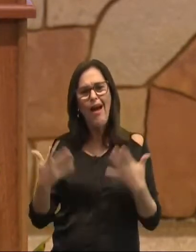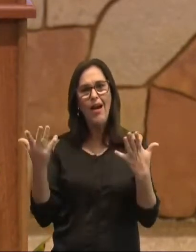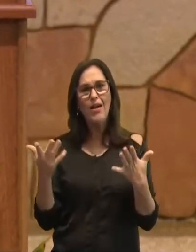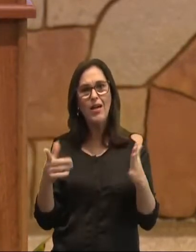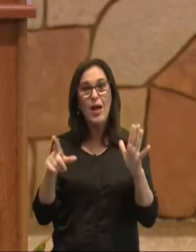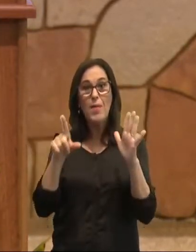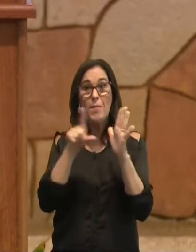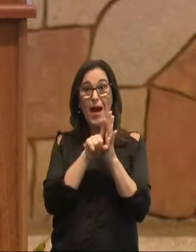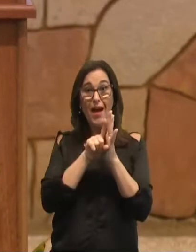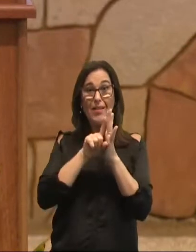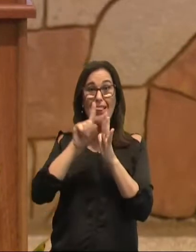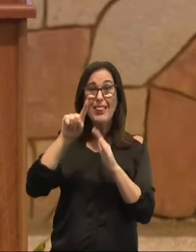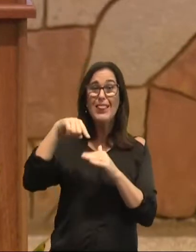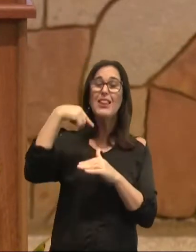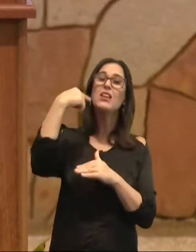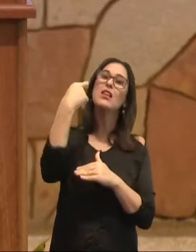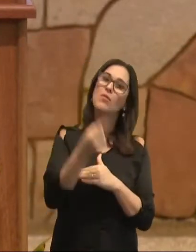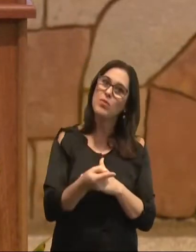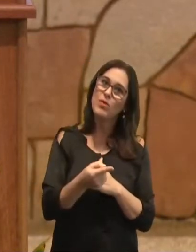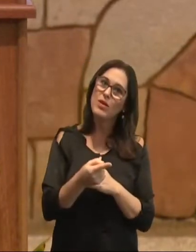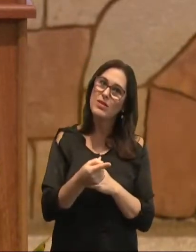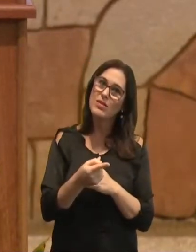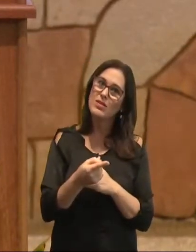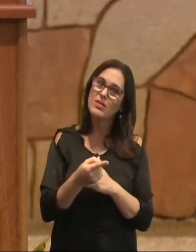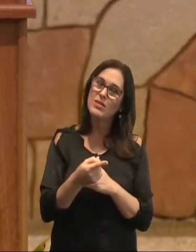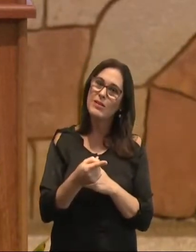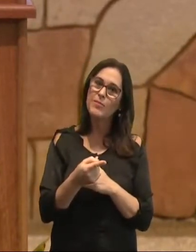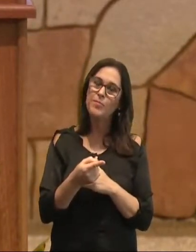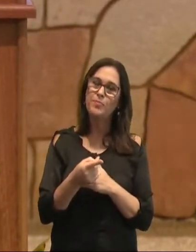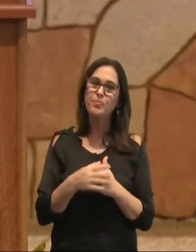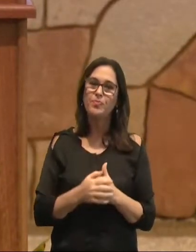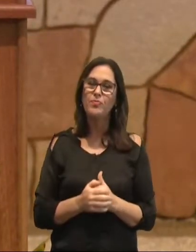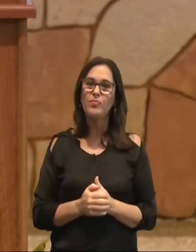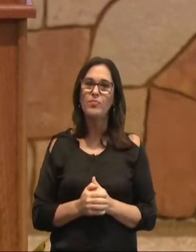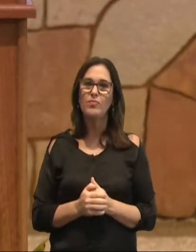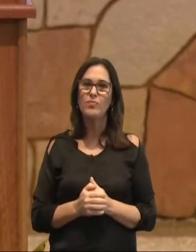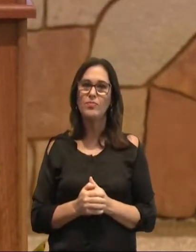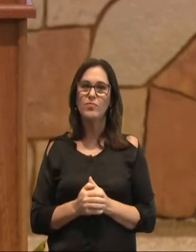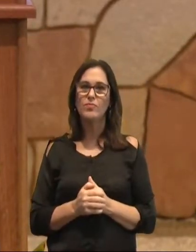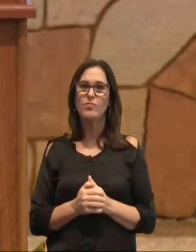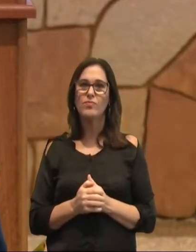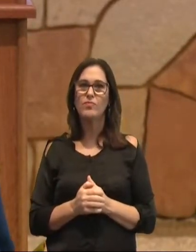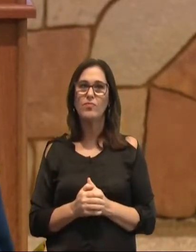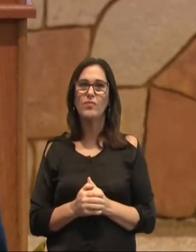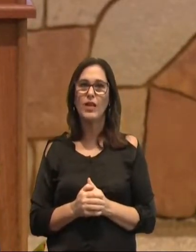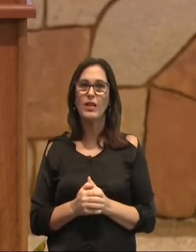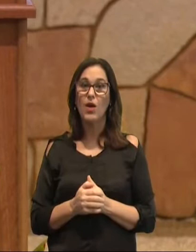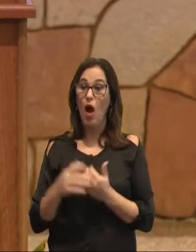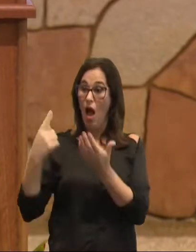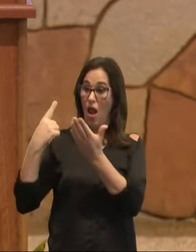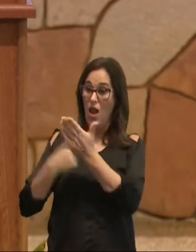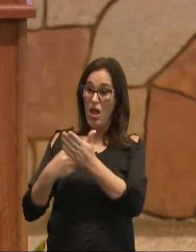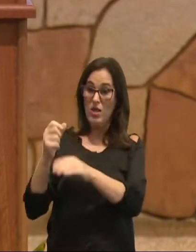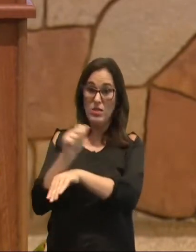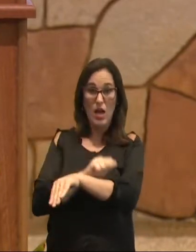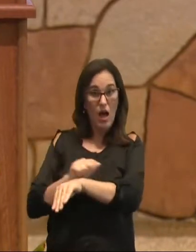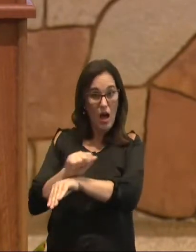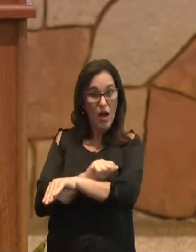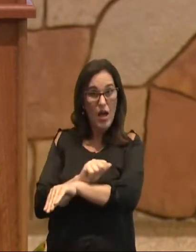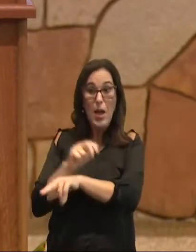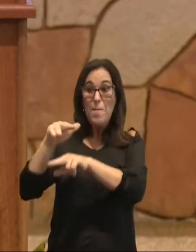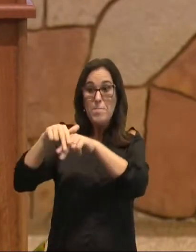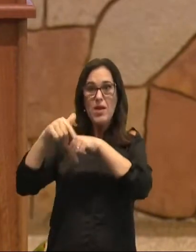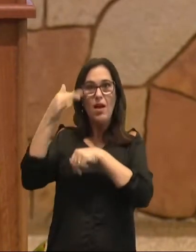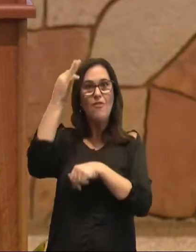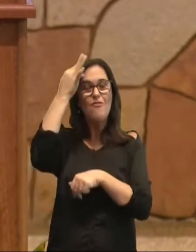depois, da instituição, da aliança com Abraão, que foi uma aliança, pela